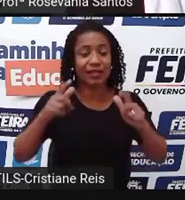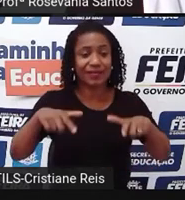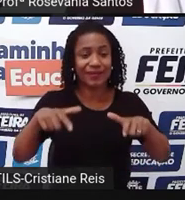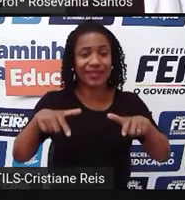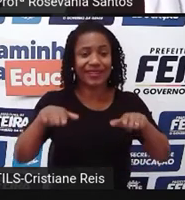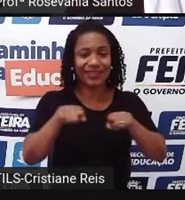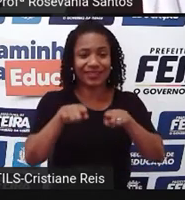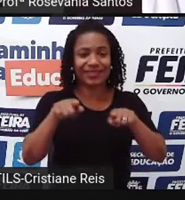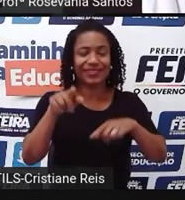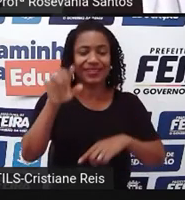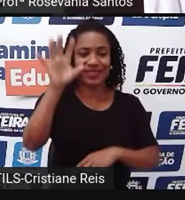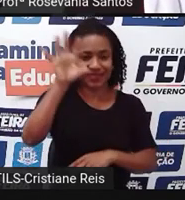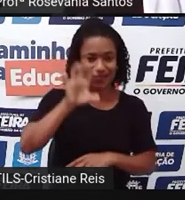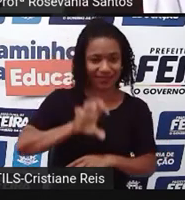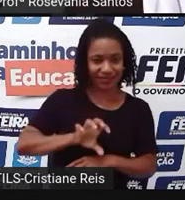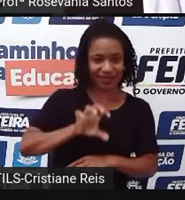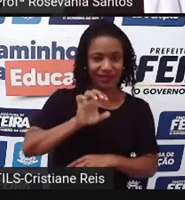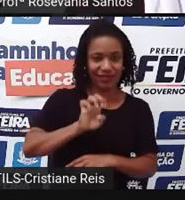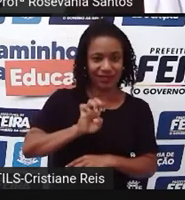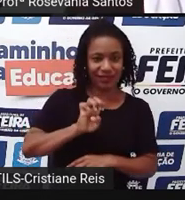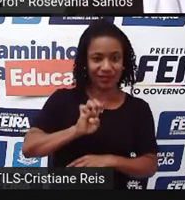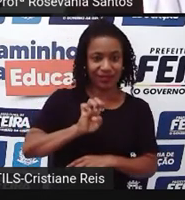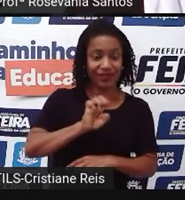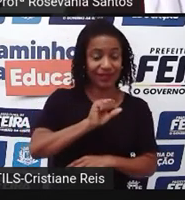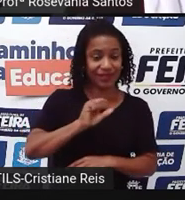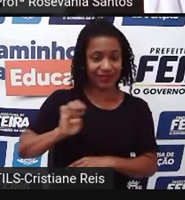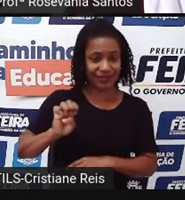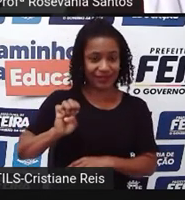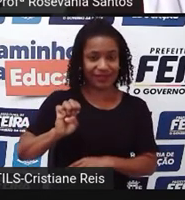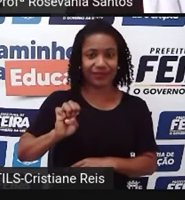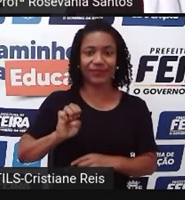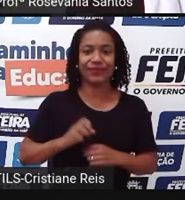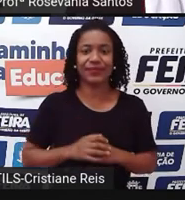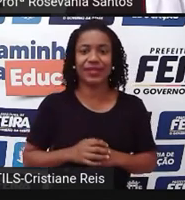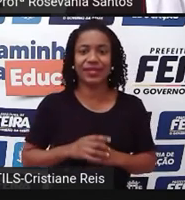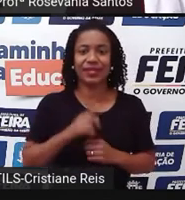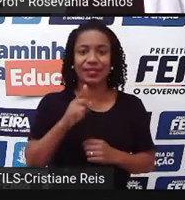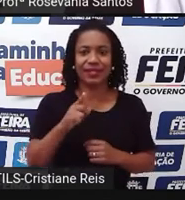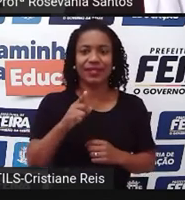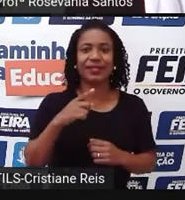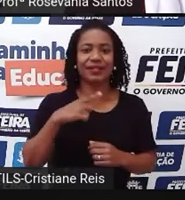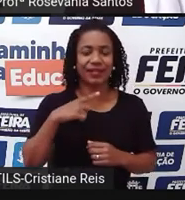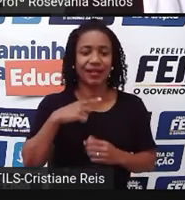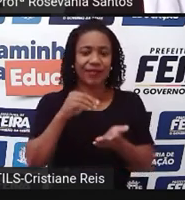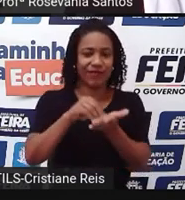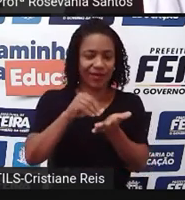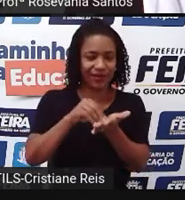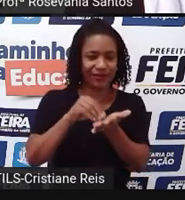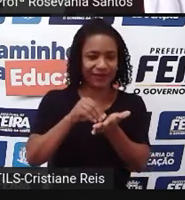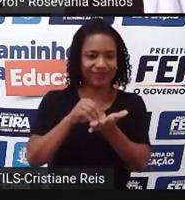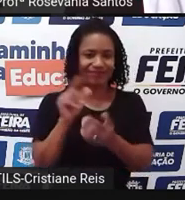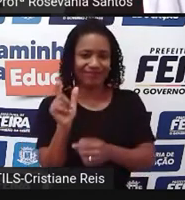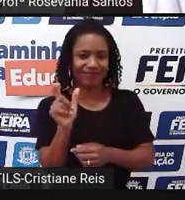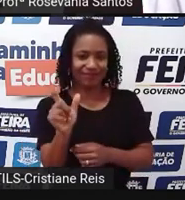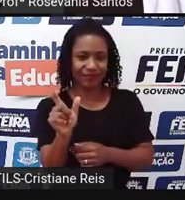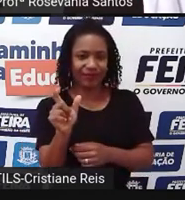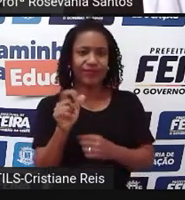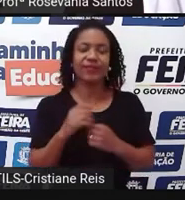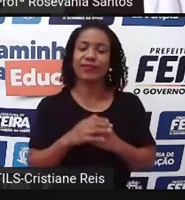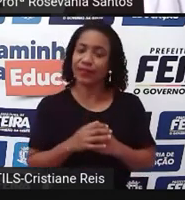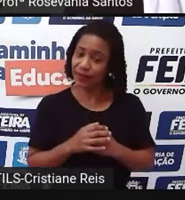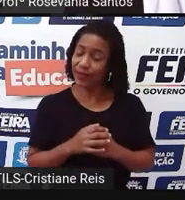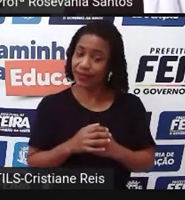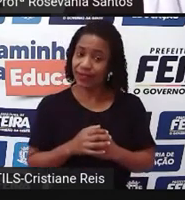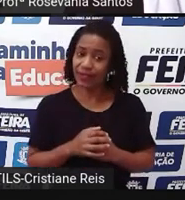economia mais desenvolvida, aqui está escrita errada, desculpa aí a Prô, mais desenvolvida do país. Então, você vai